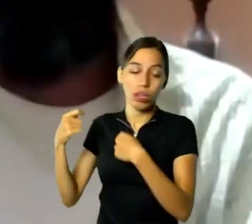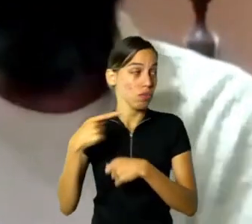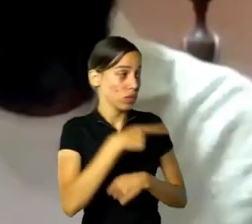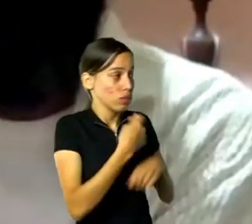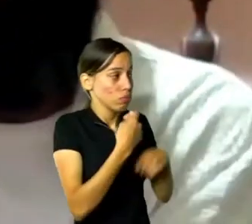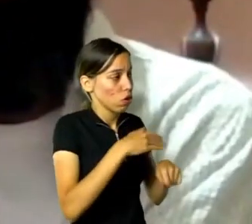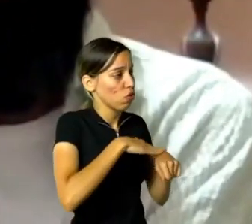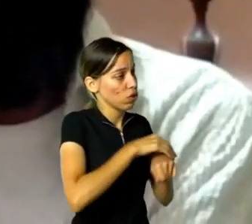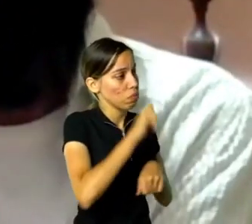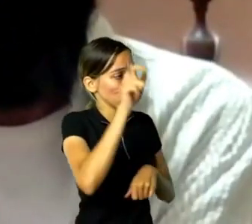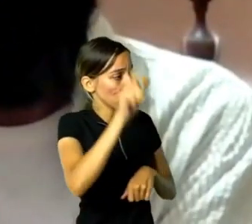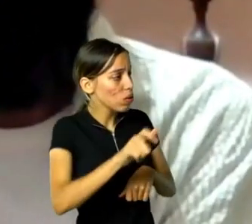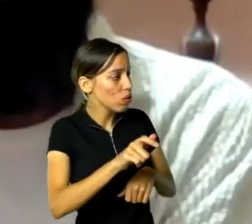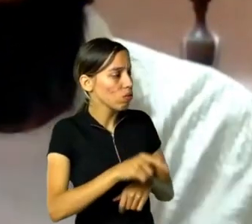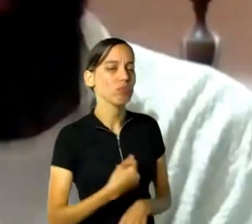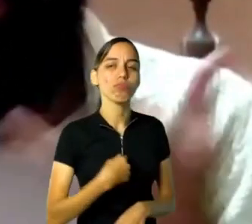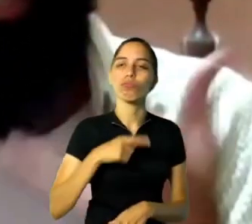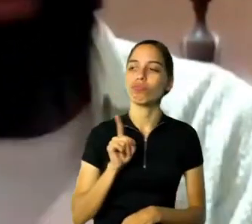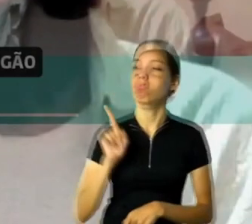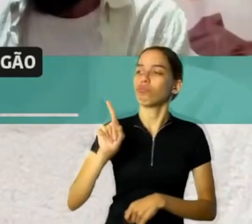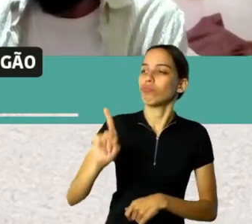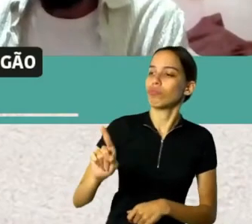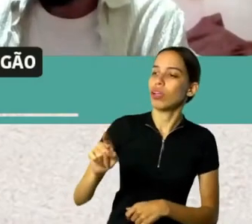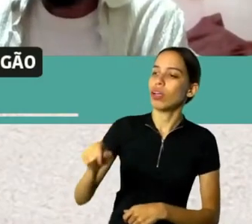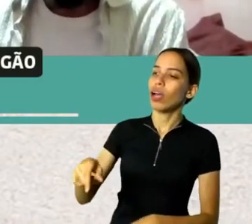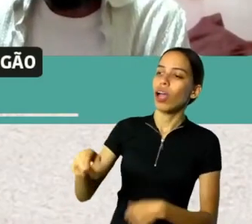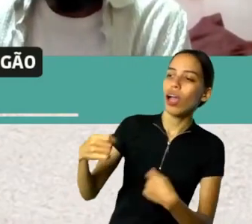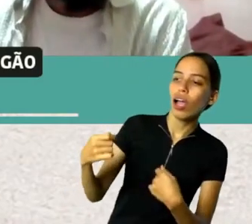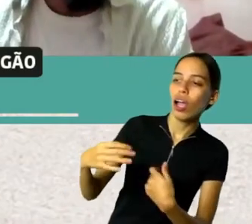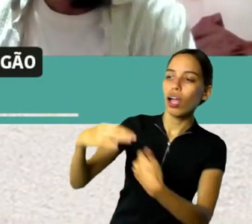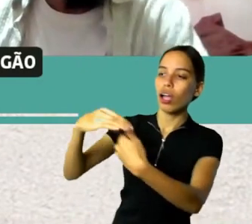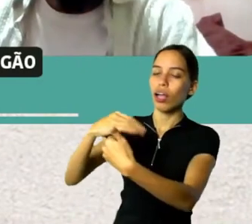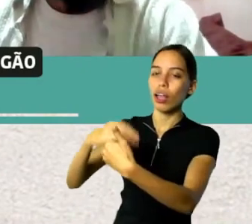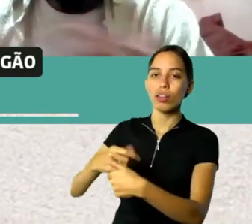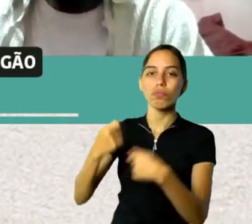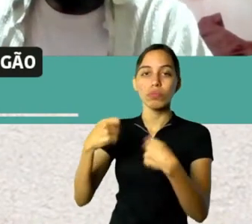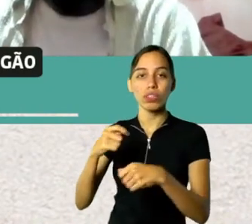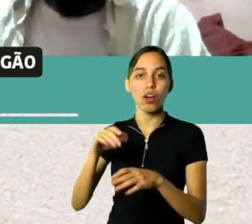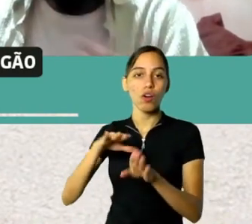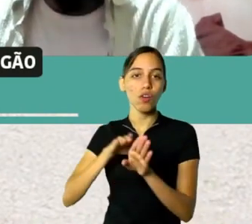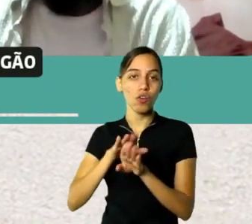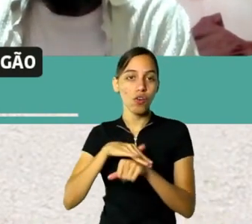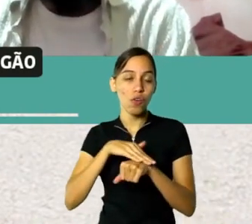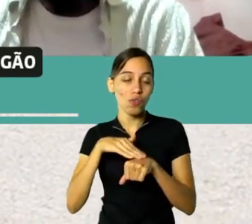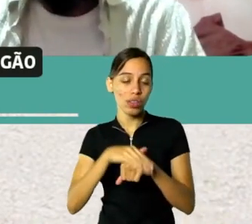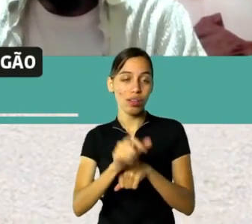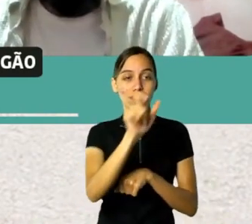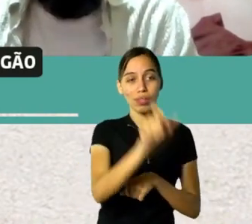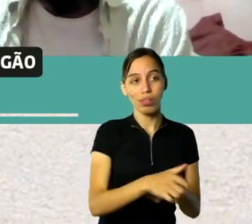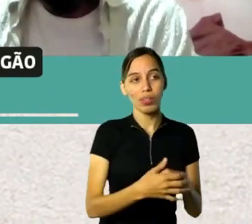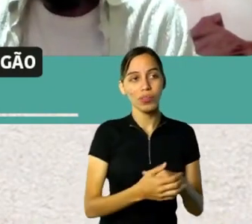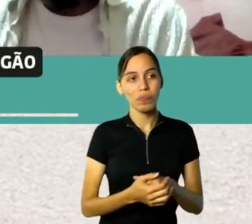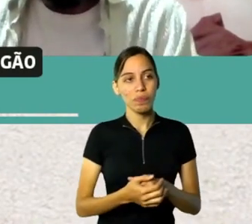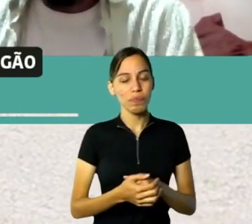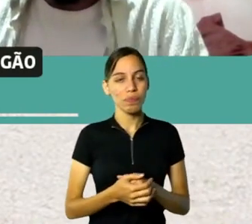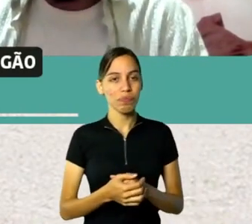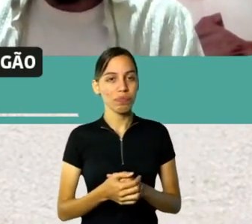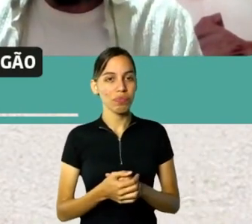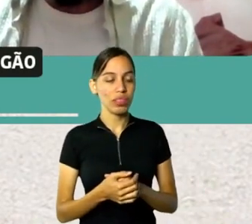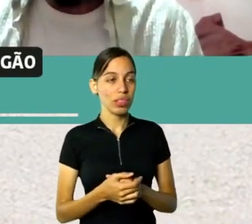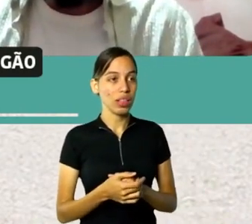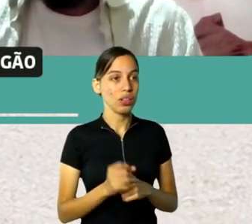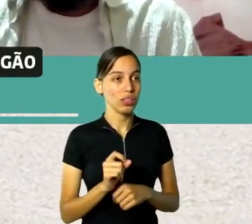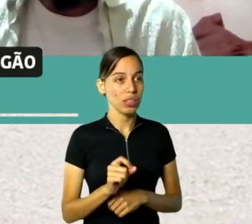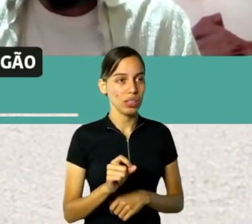pessoas que a gente conversou, assim, muitos telefonemas, telefonemas perdidos, que você achava que alguma coisa mudava, tinha